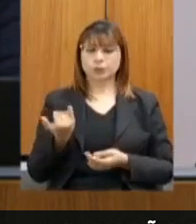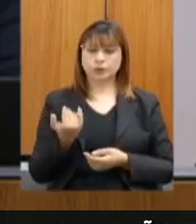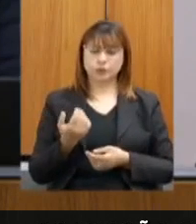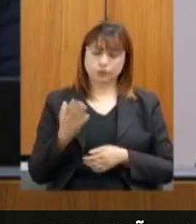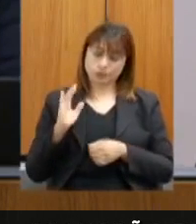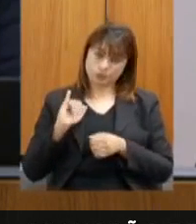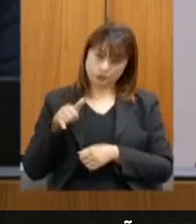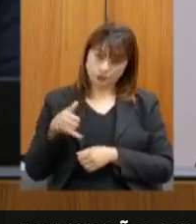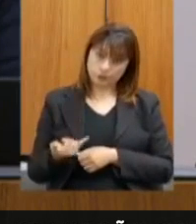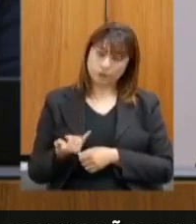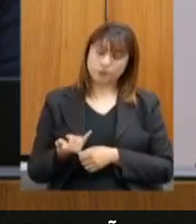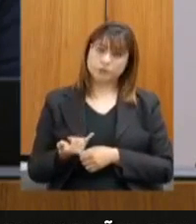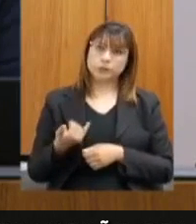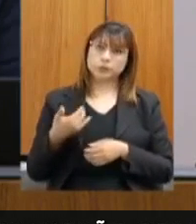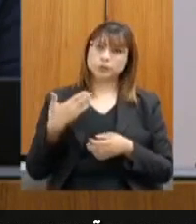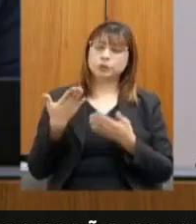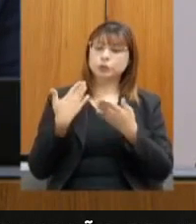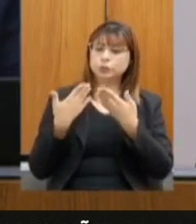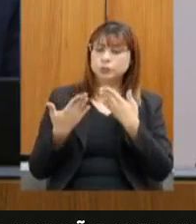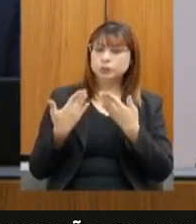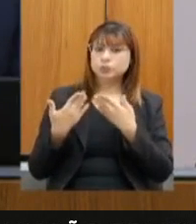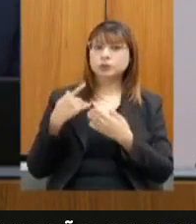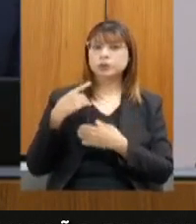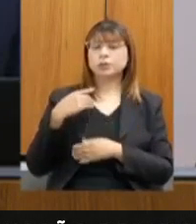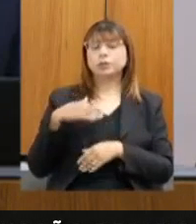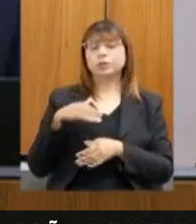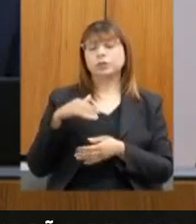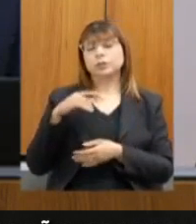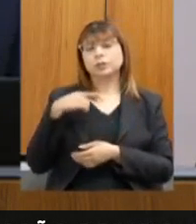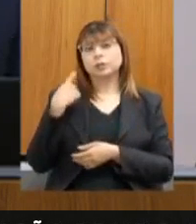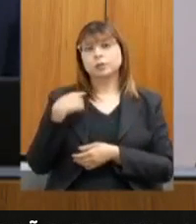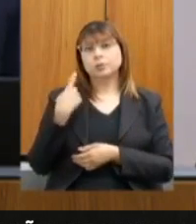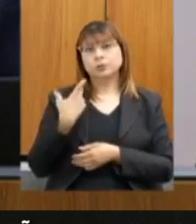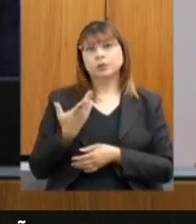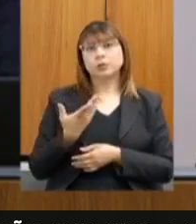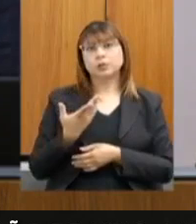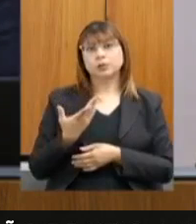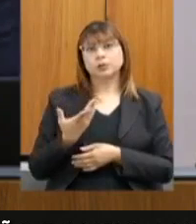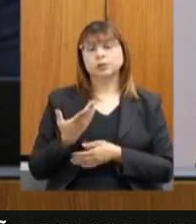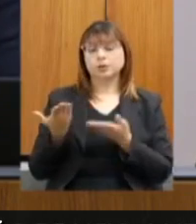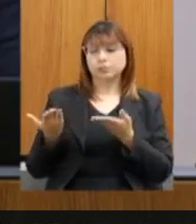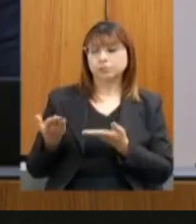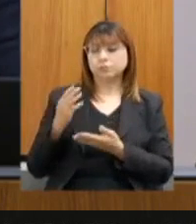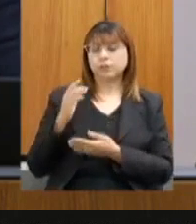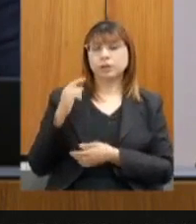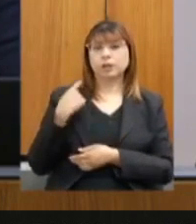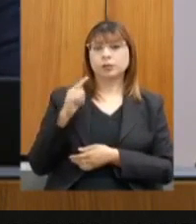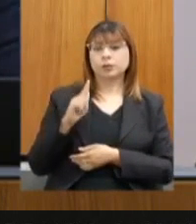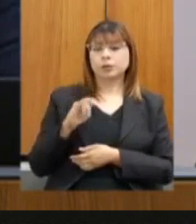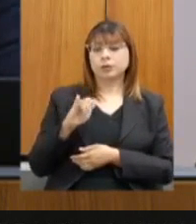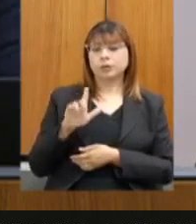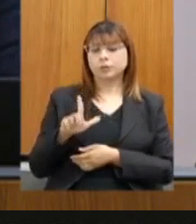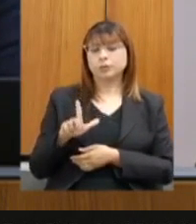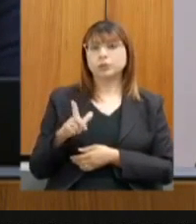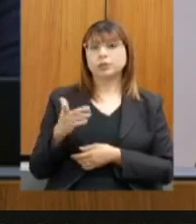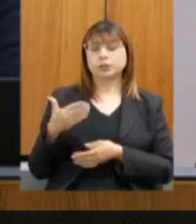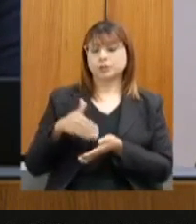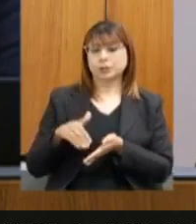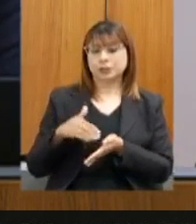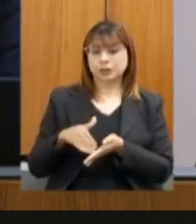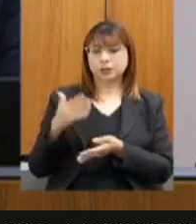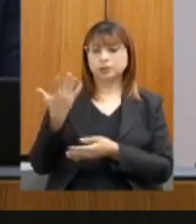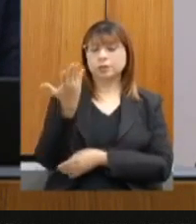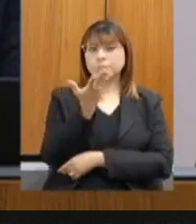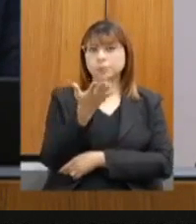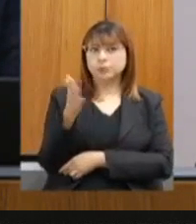para conversar aí com os deputados, parabenizar a secretaria por um ato muito importante, deputado Gil Pereira, que é a Secretaria de Meio Ambiente. Nesse ano,